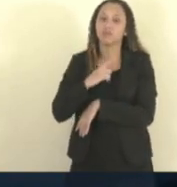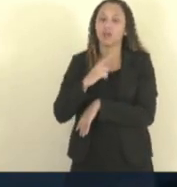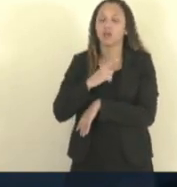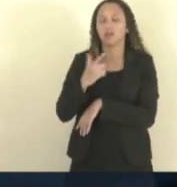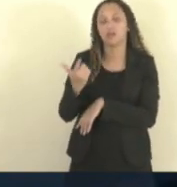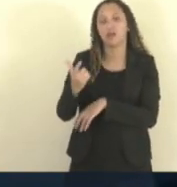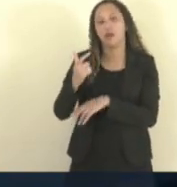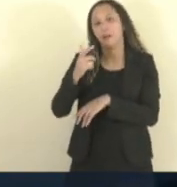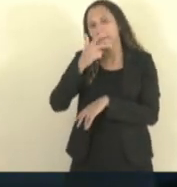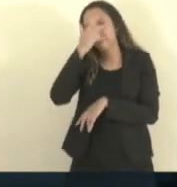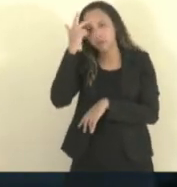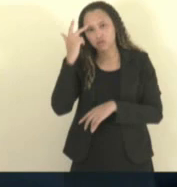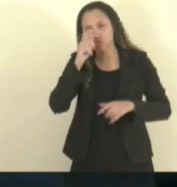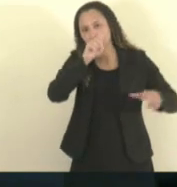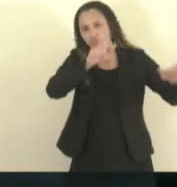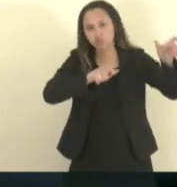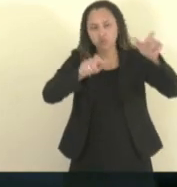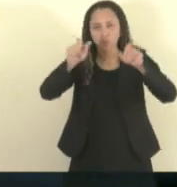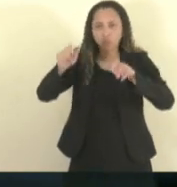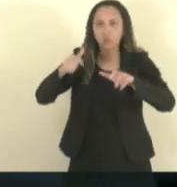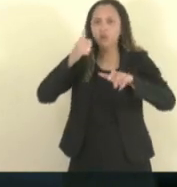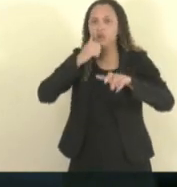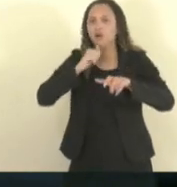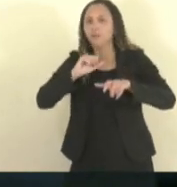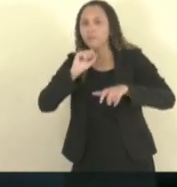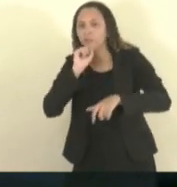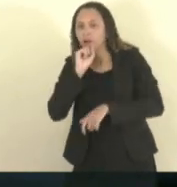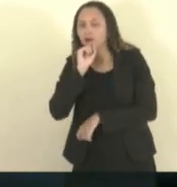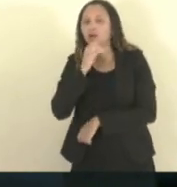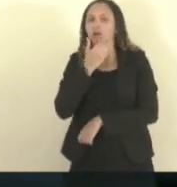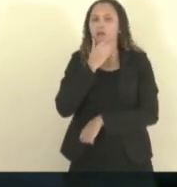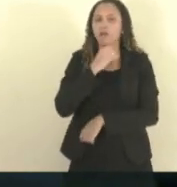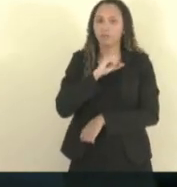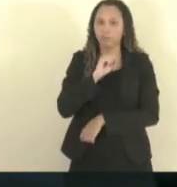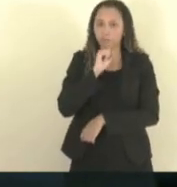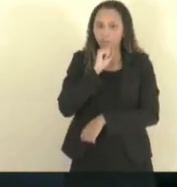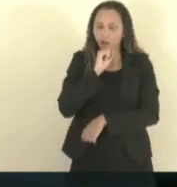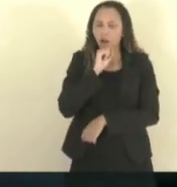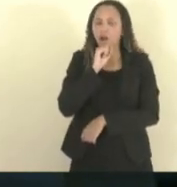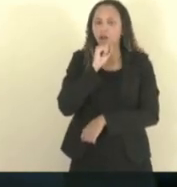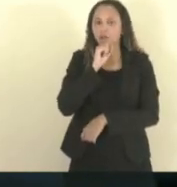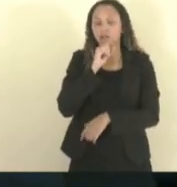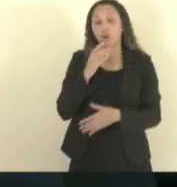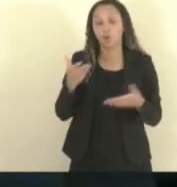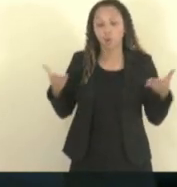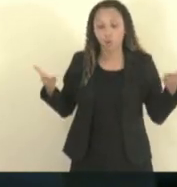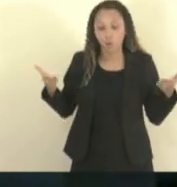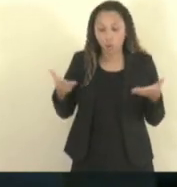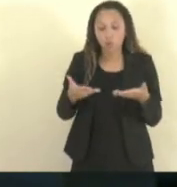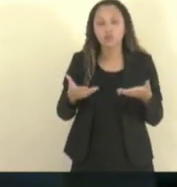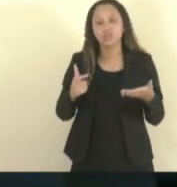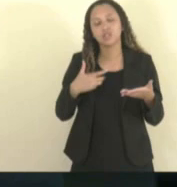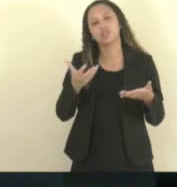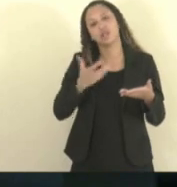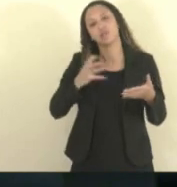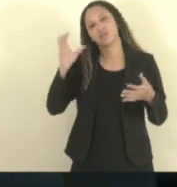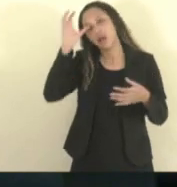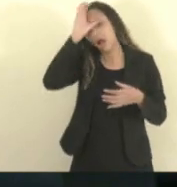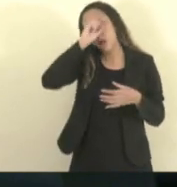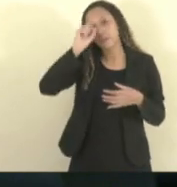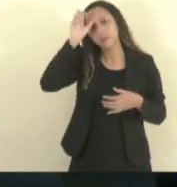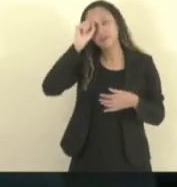pessoas, mães, pais. A gente chega a esse momento aqui hoje para aprender um pouco mais,